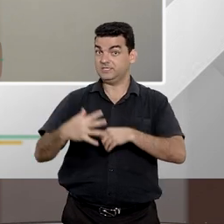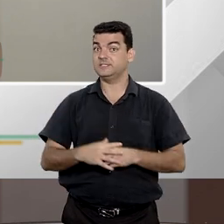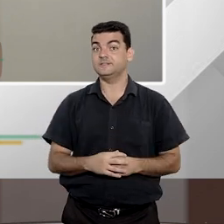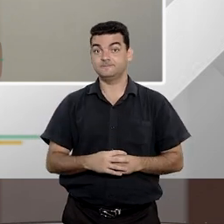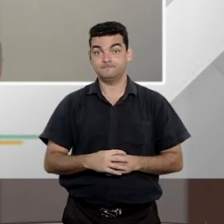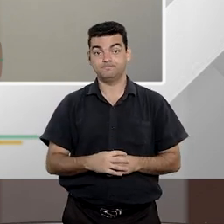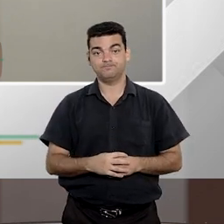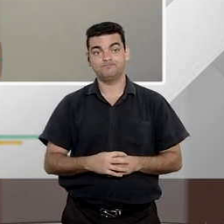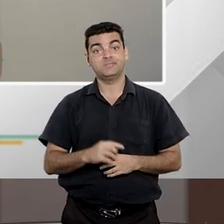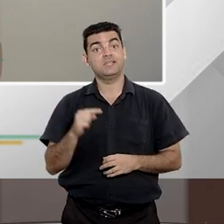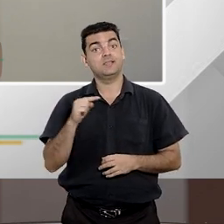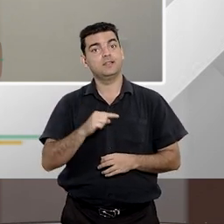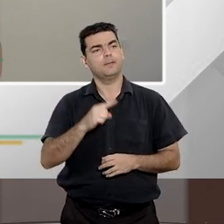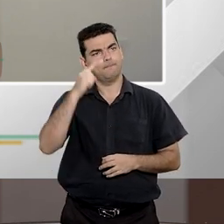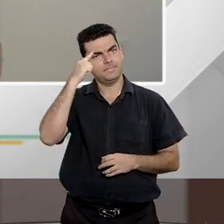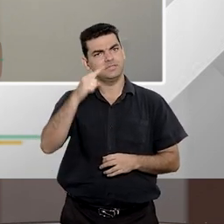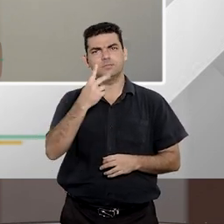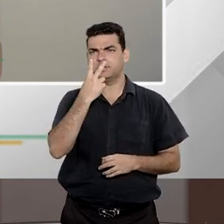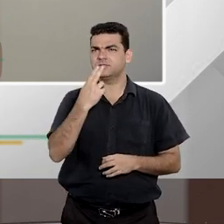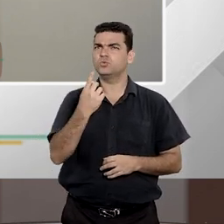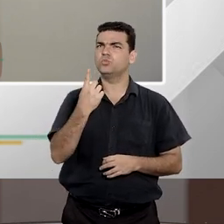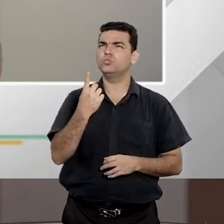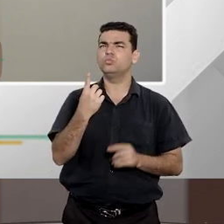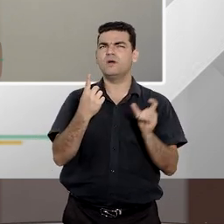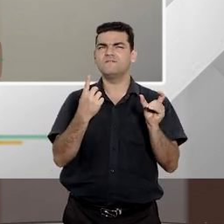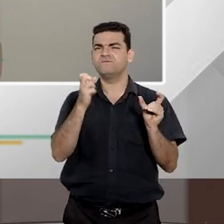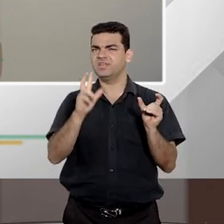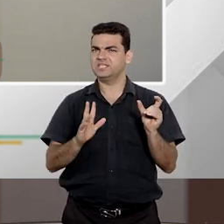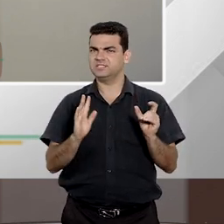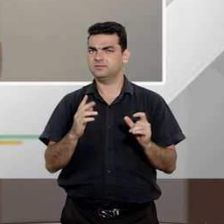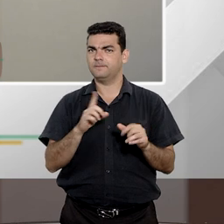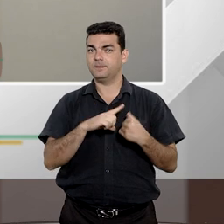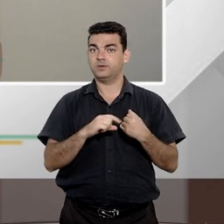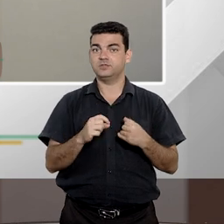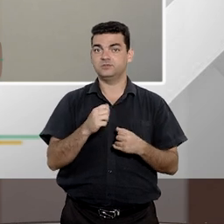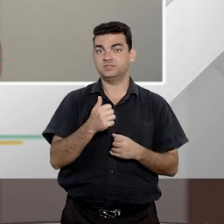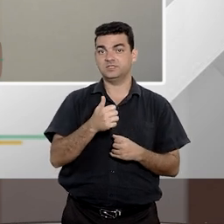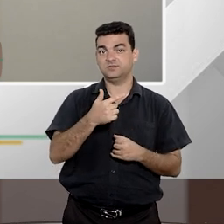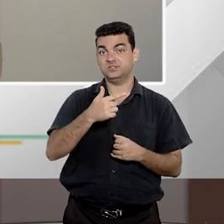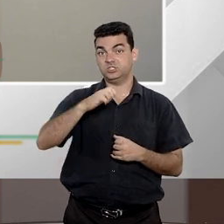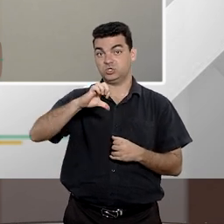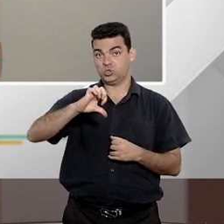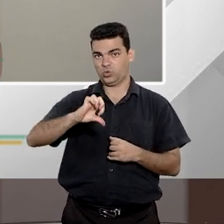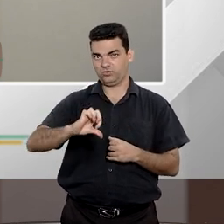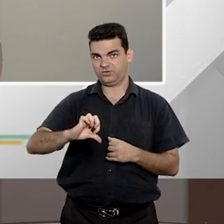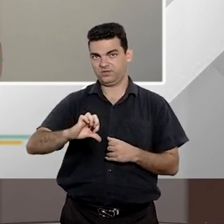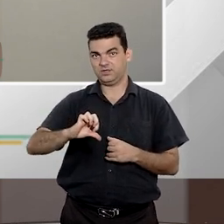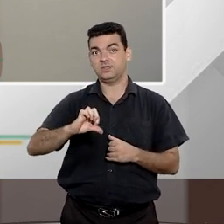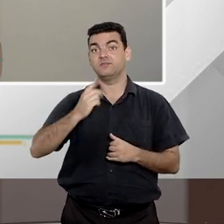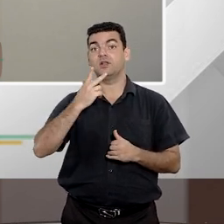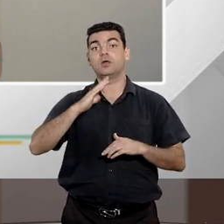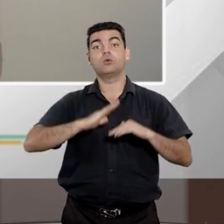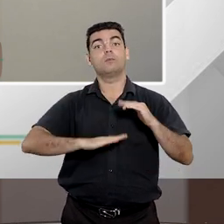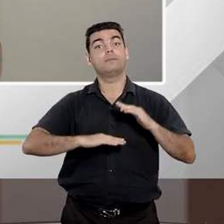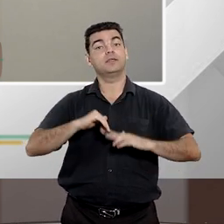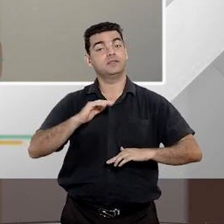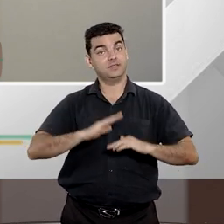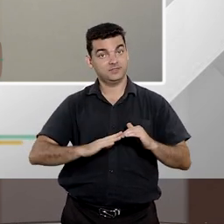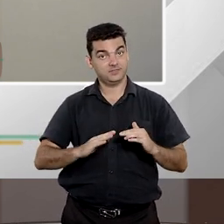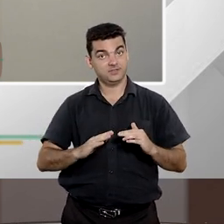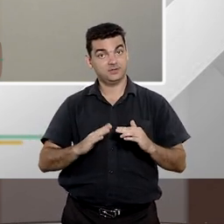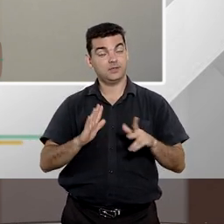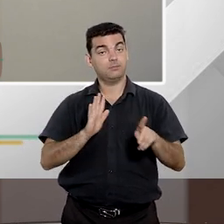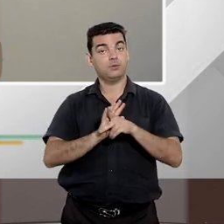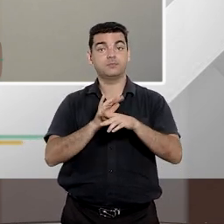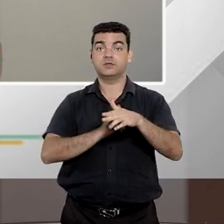Constituição a gente tem a previsão dela, na verdade, só a menção dela. No artigo 129, como uma competência, como função, na verdade,